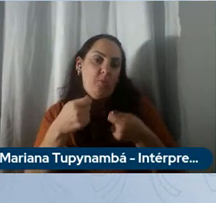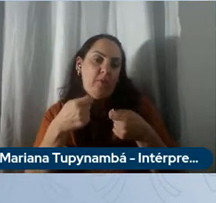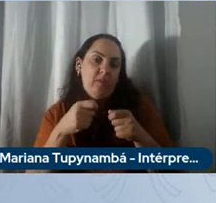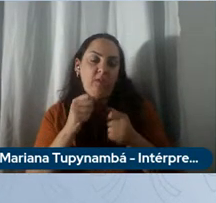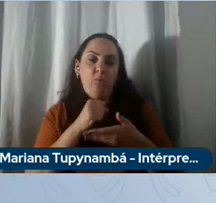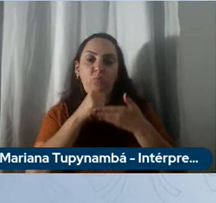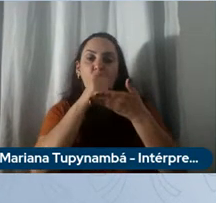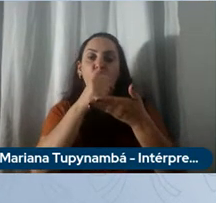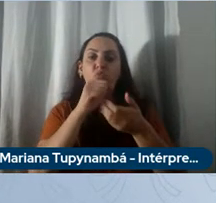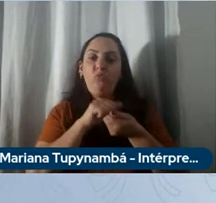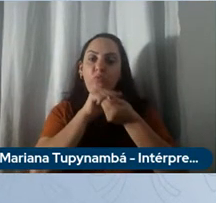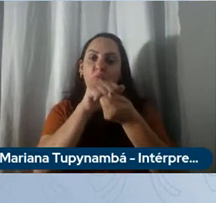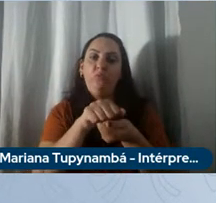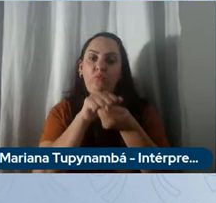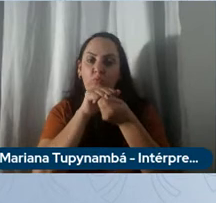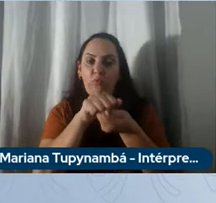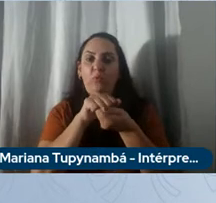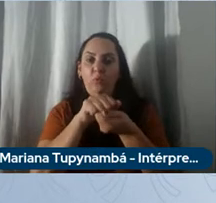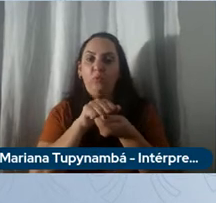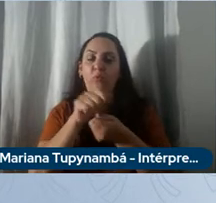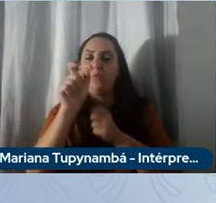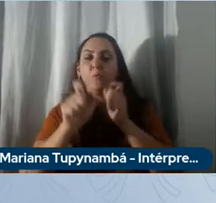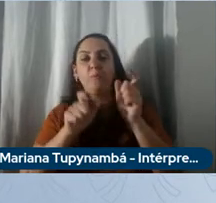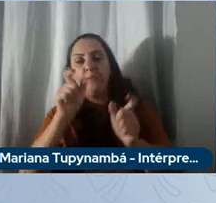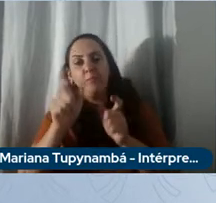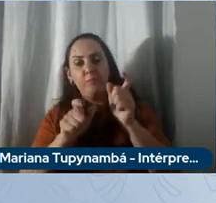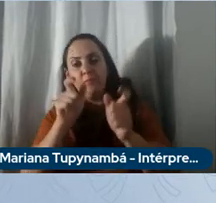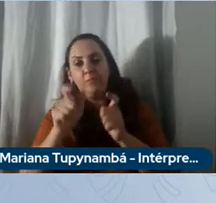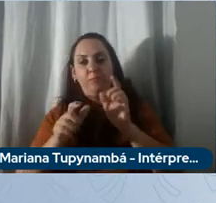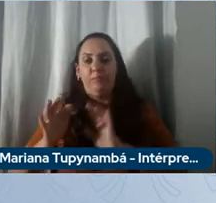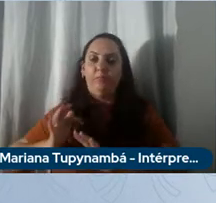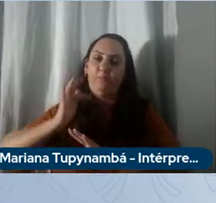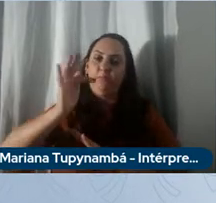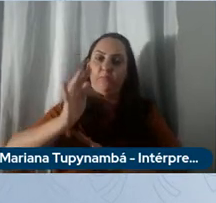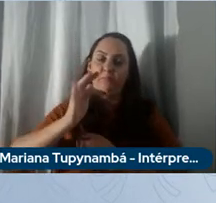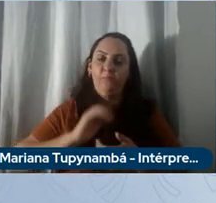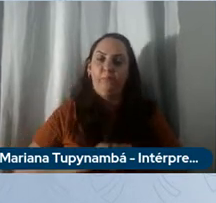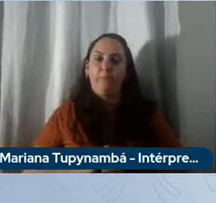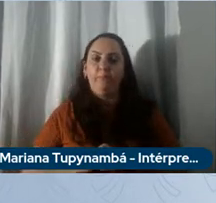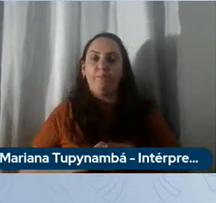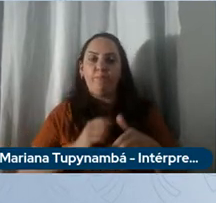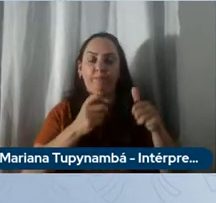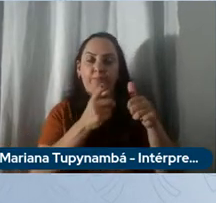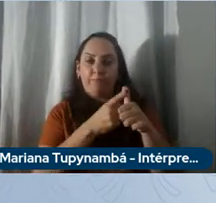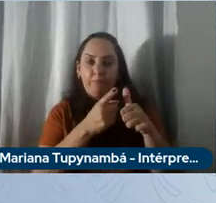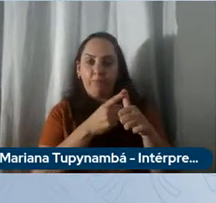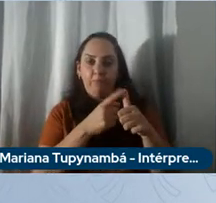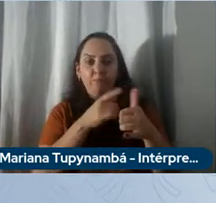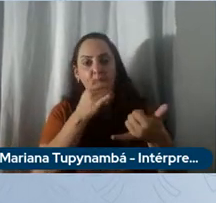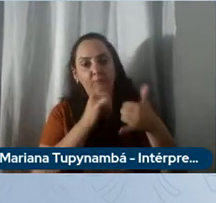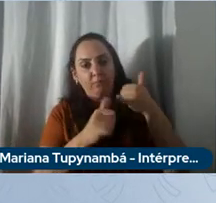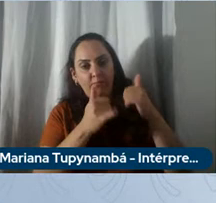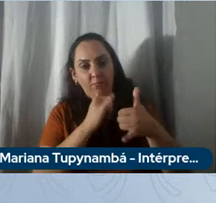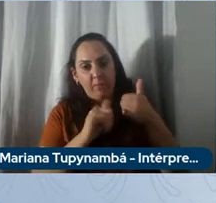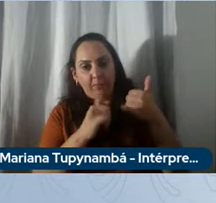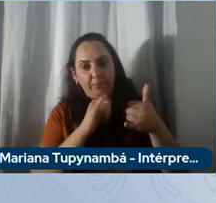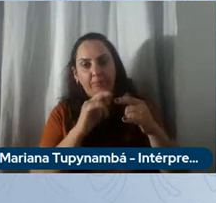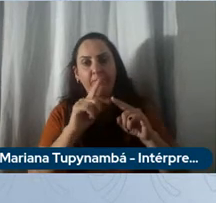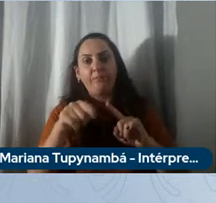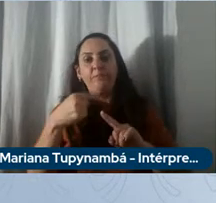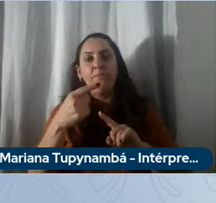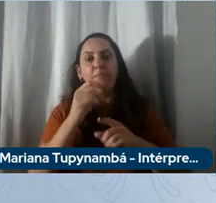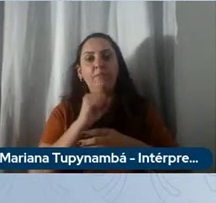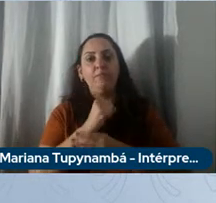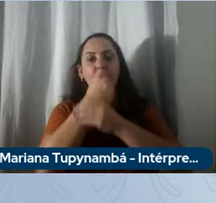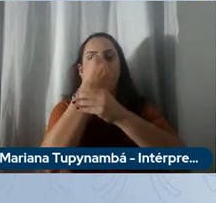inclusive com pessoas como vocês para o futuro primeiro eficiência energética depois segurança veicular